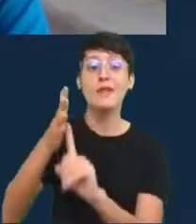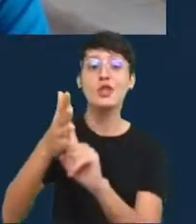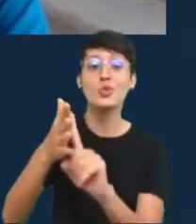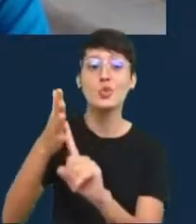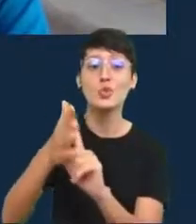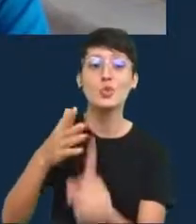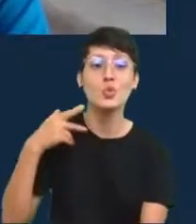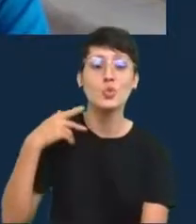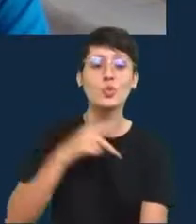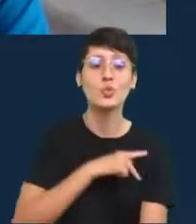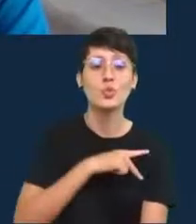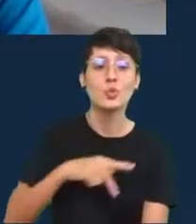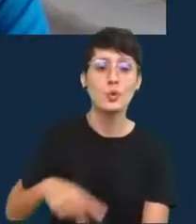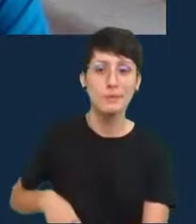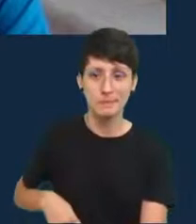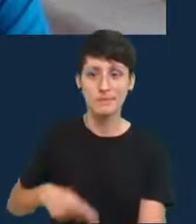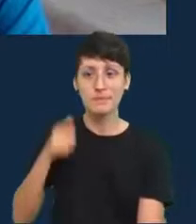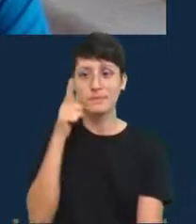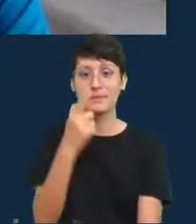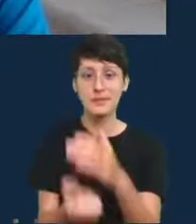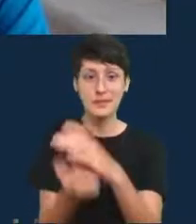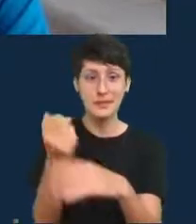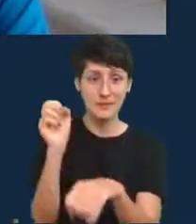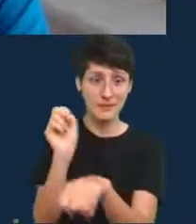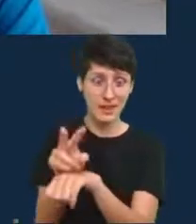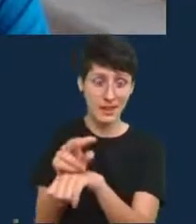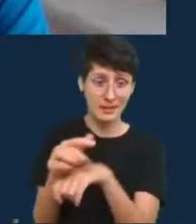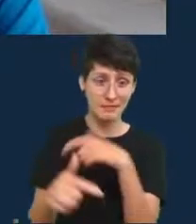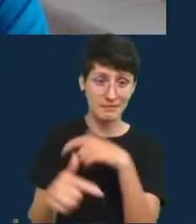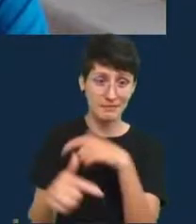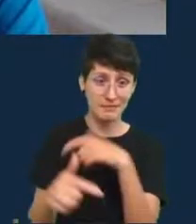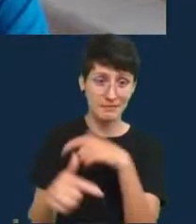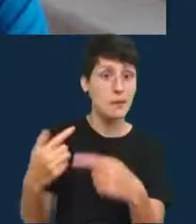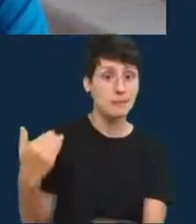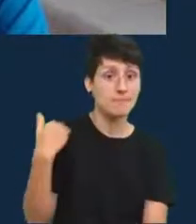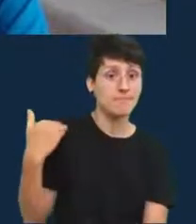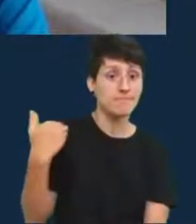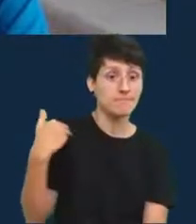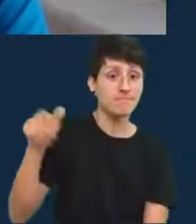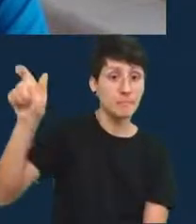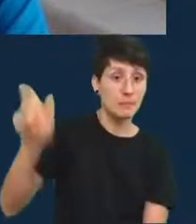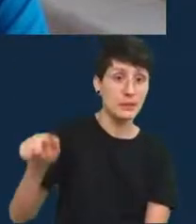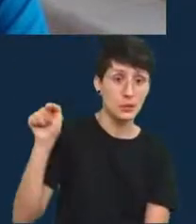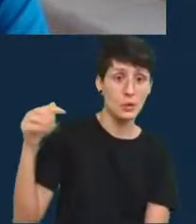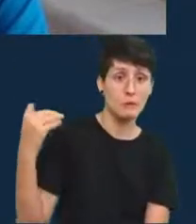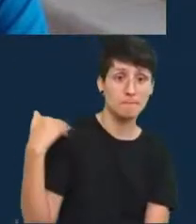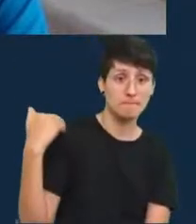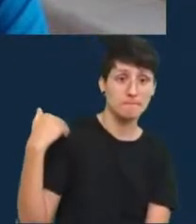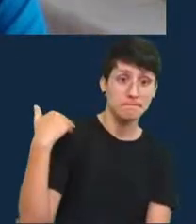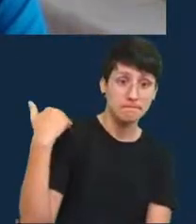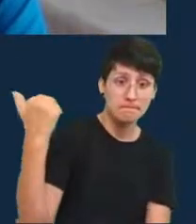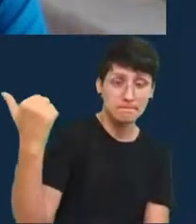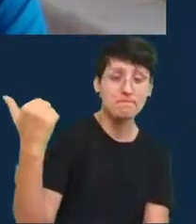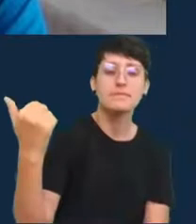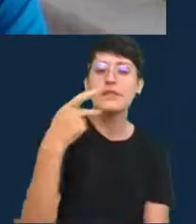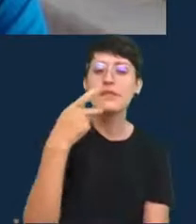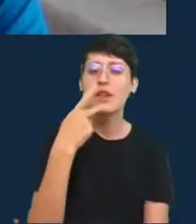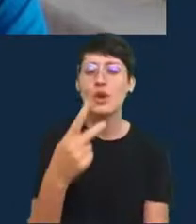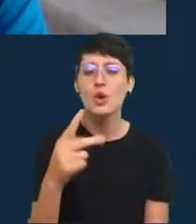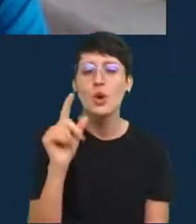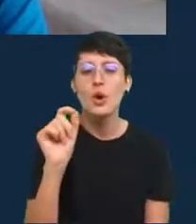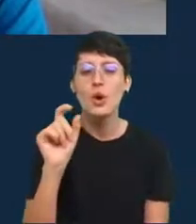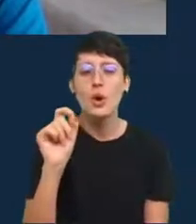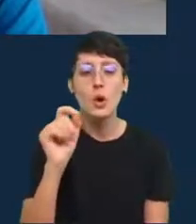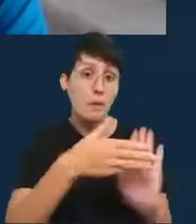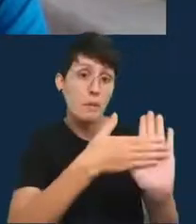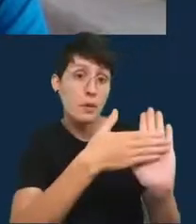surgiu porque eu fui abordado por um editor ele propôs um